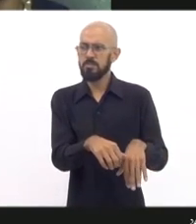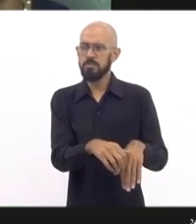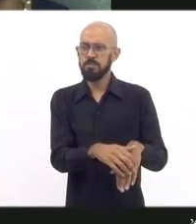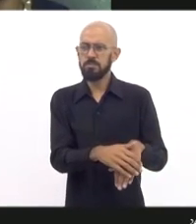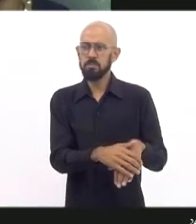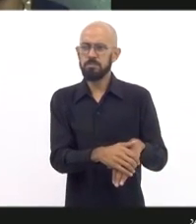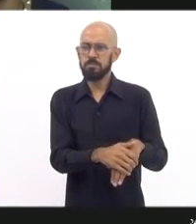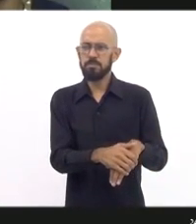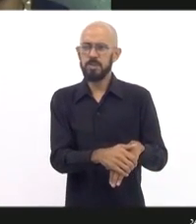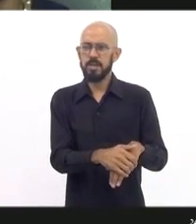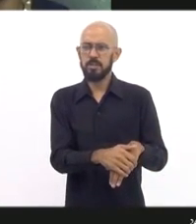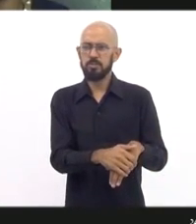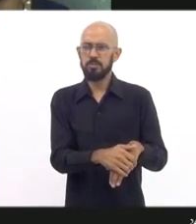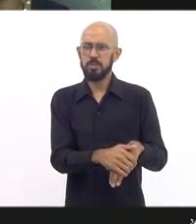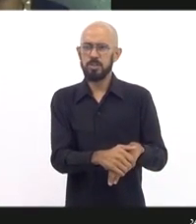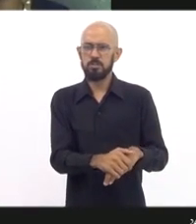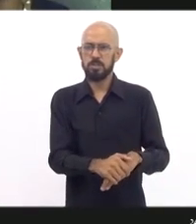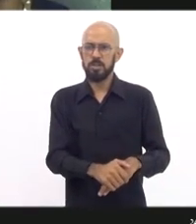claro.